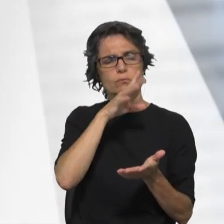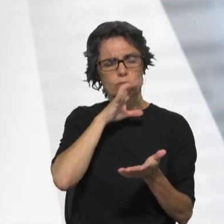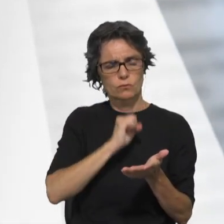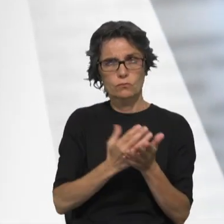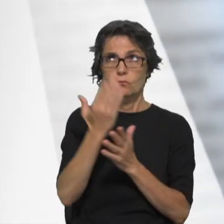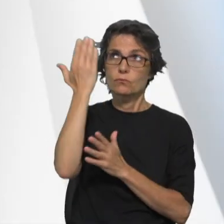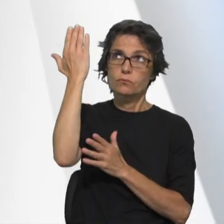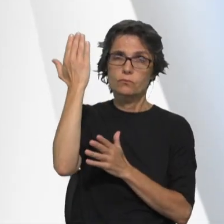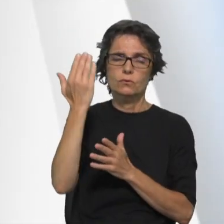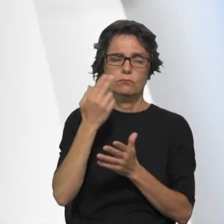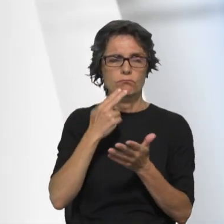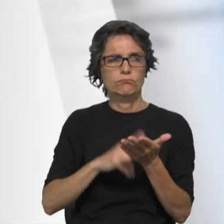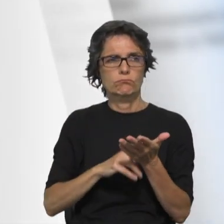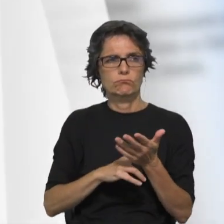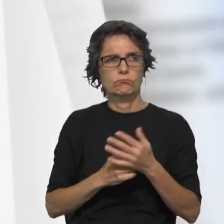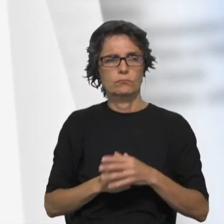o Filho de Deus.